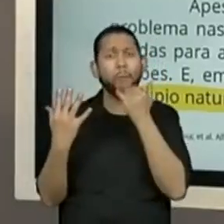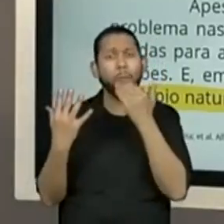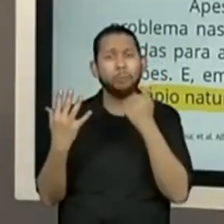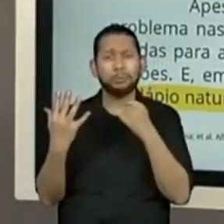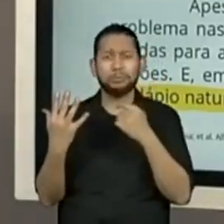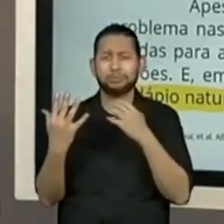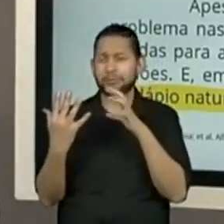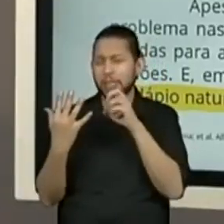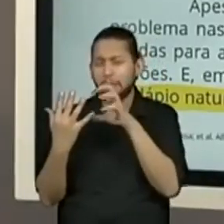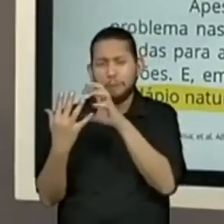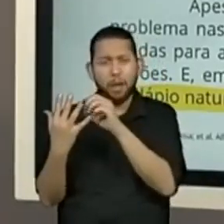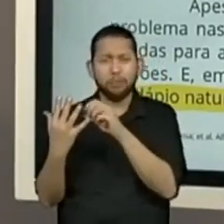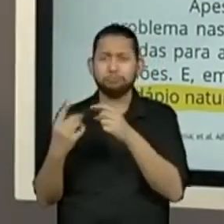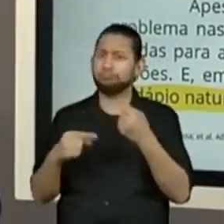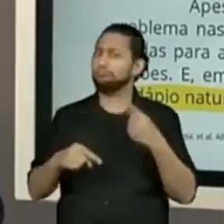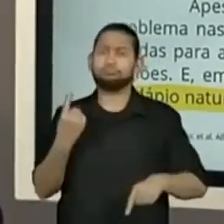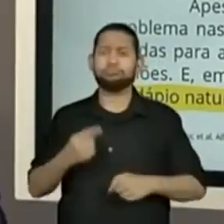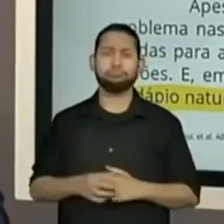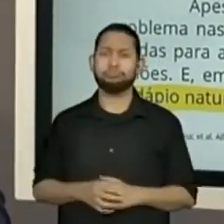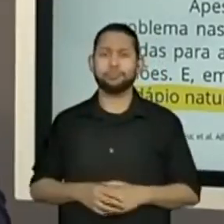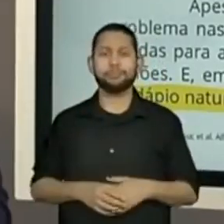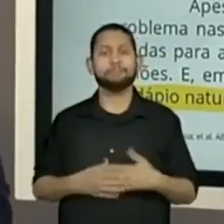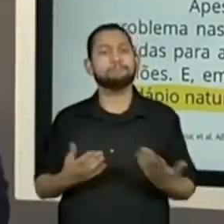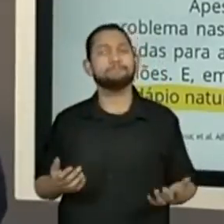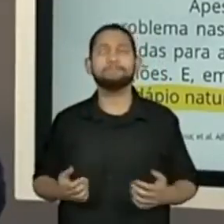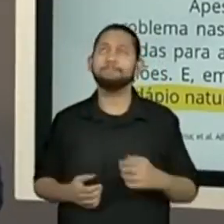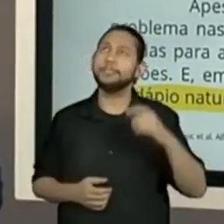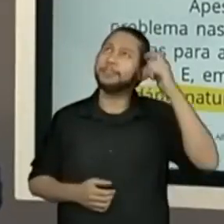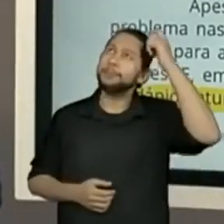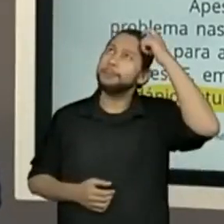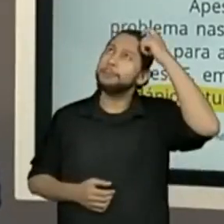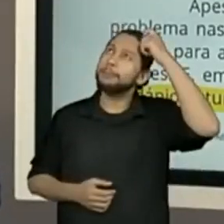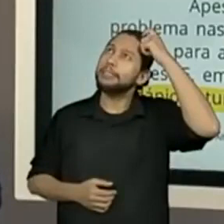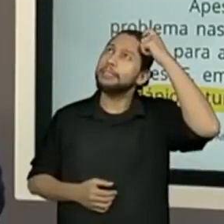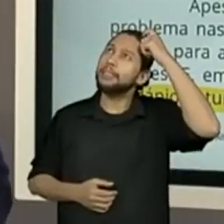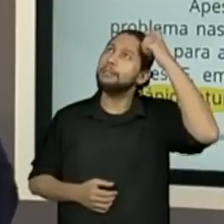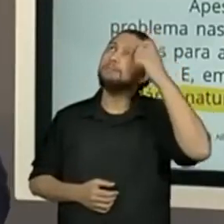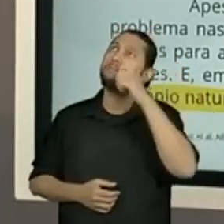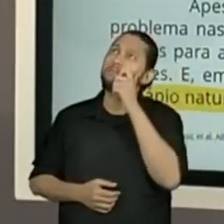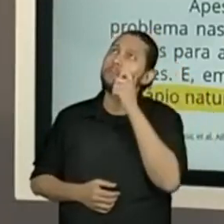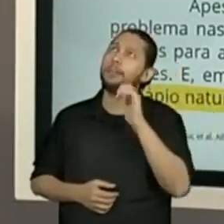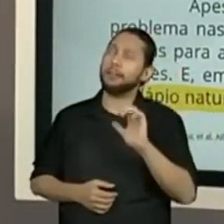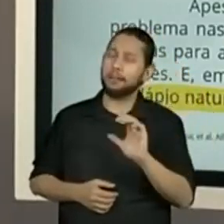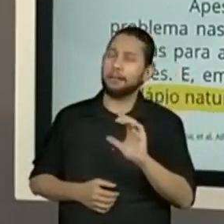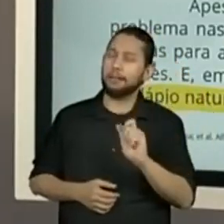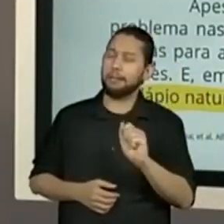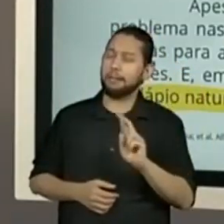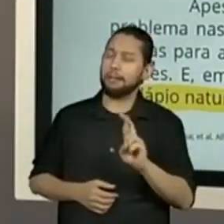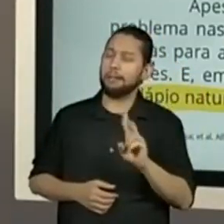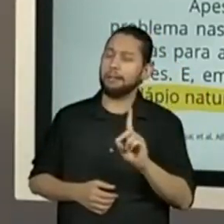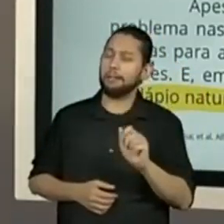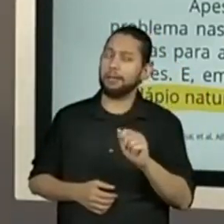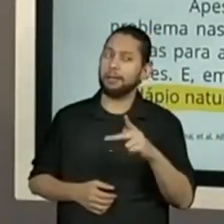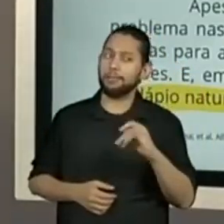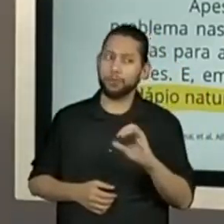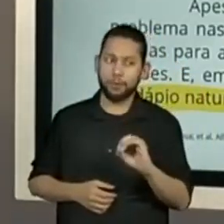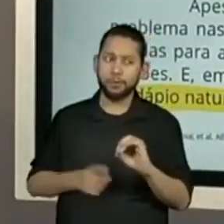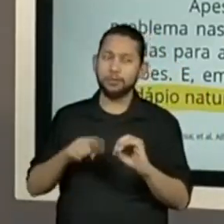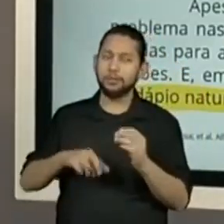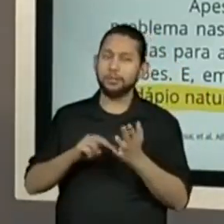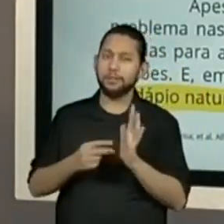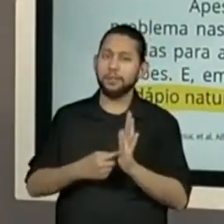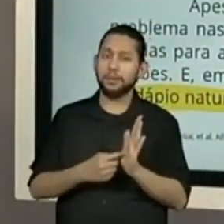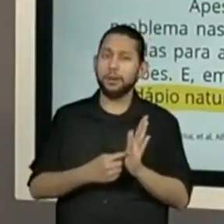né? Então, você vai ter que fazer uma compreensão. Cardápio que remete à comida, já que não faz parte, não faz parte da